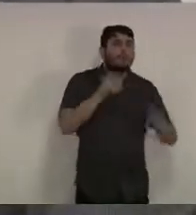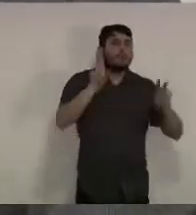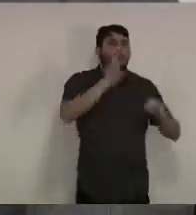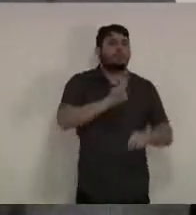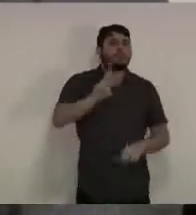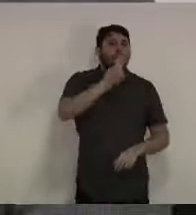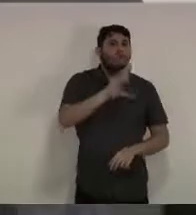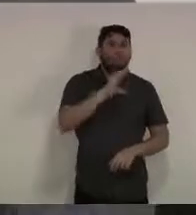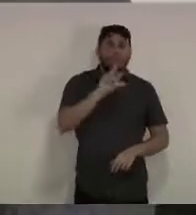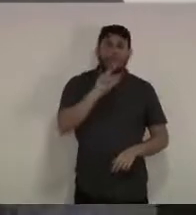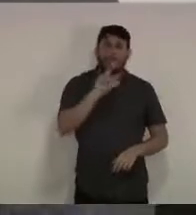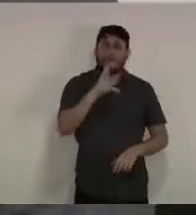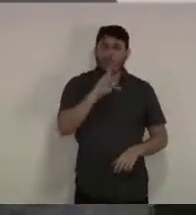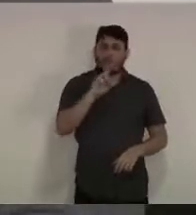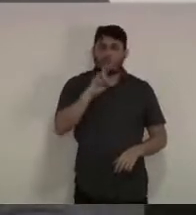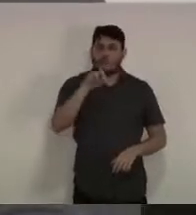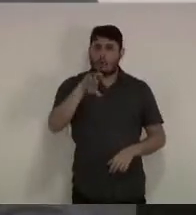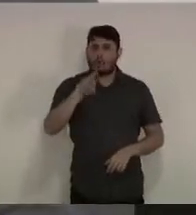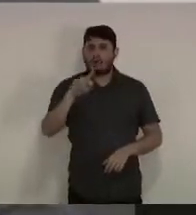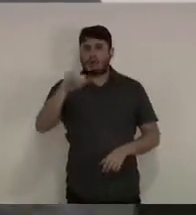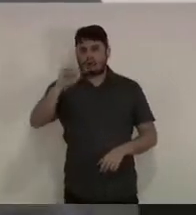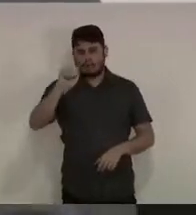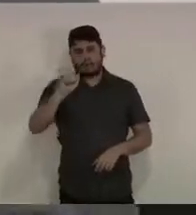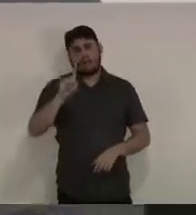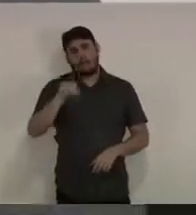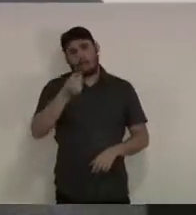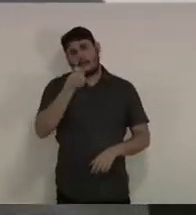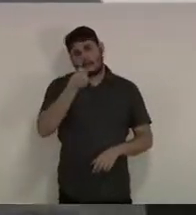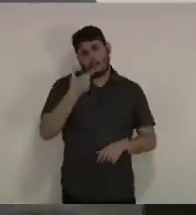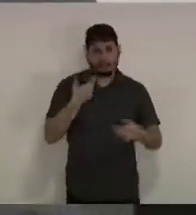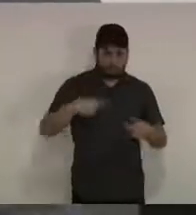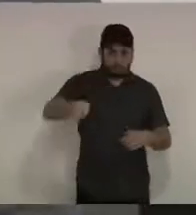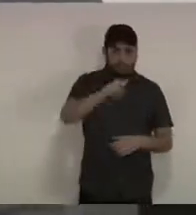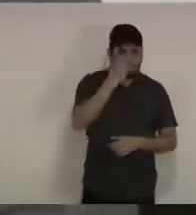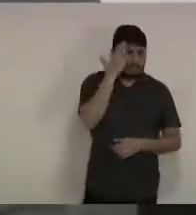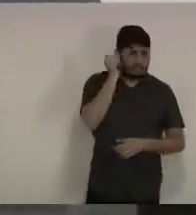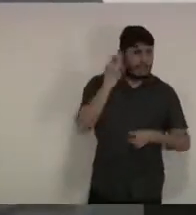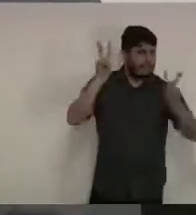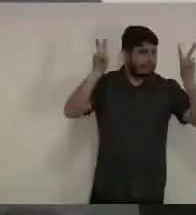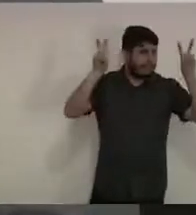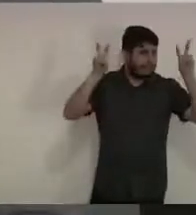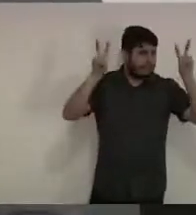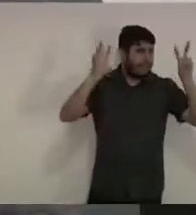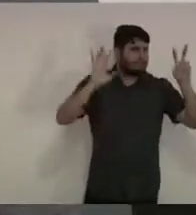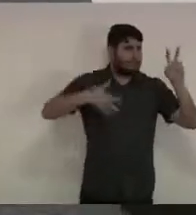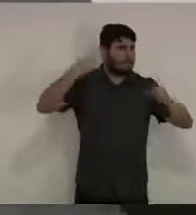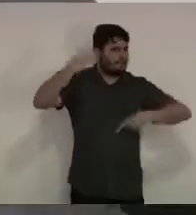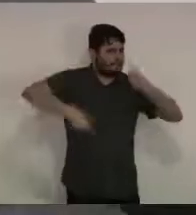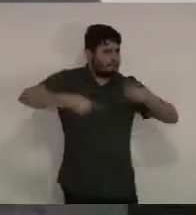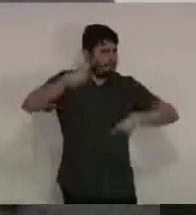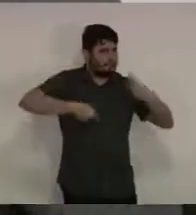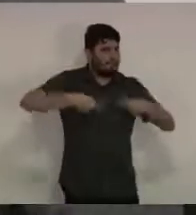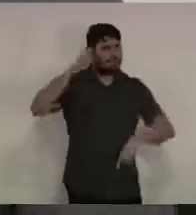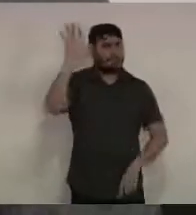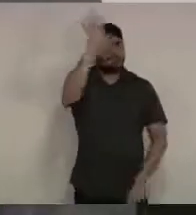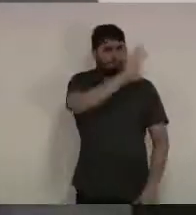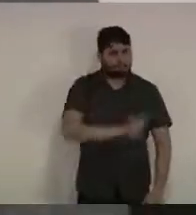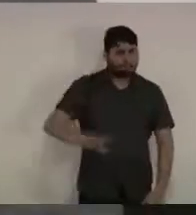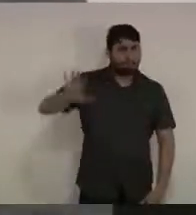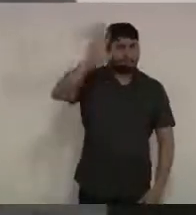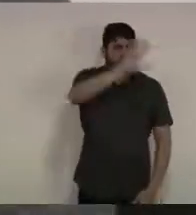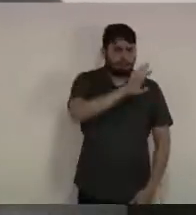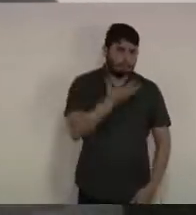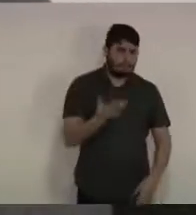e a hidroxicloroquina veja, isso é um tema é um tema que está circulando